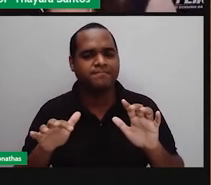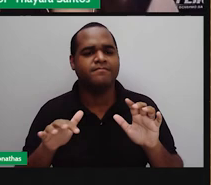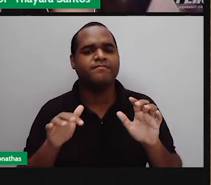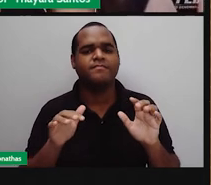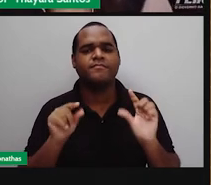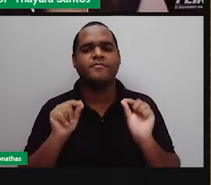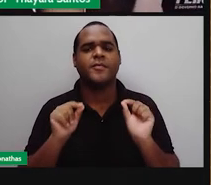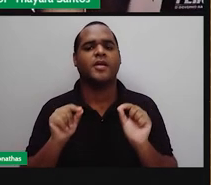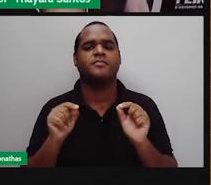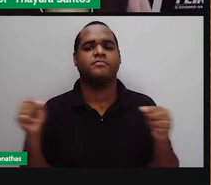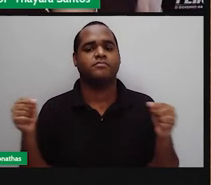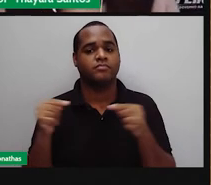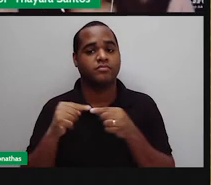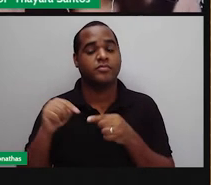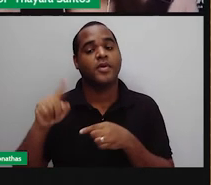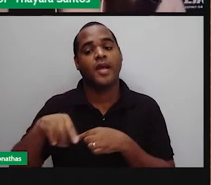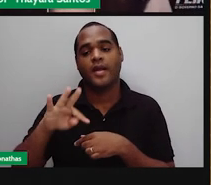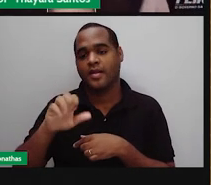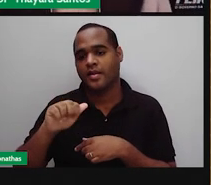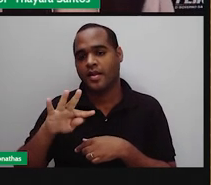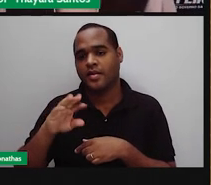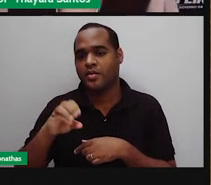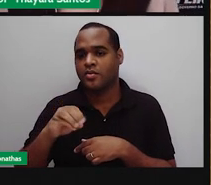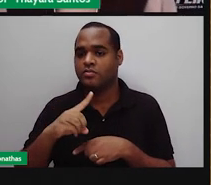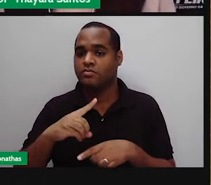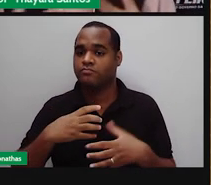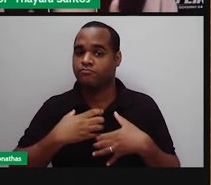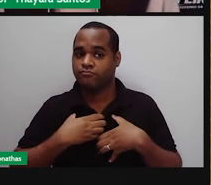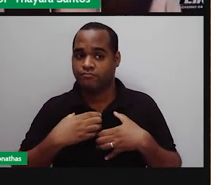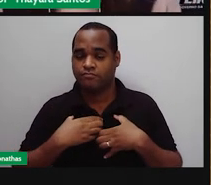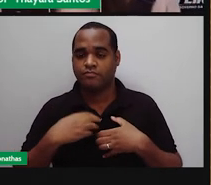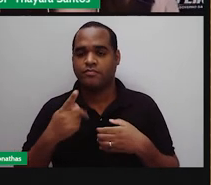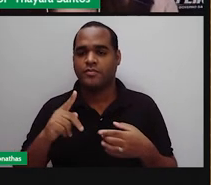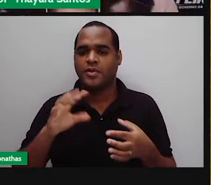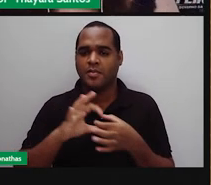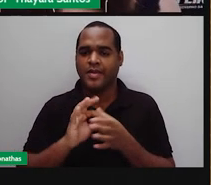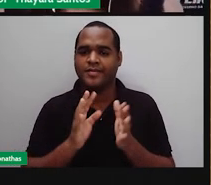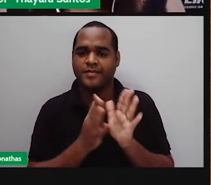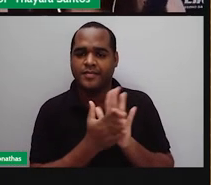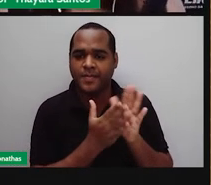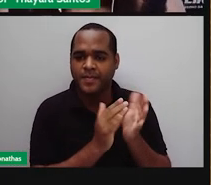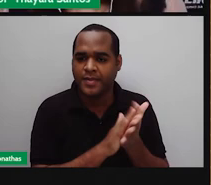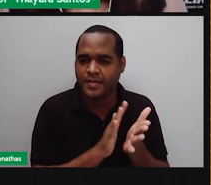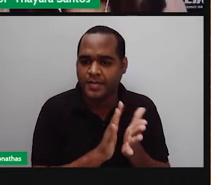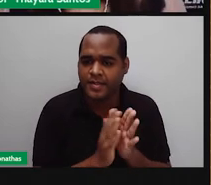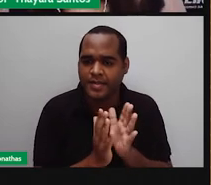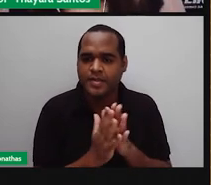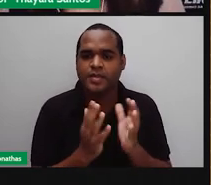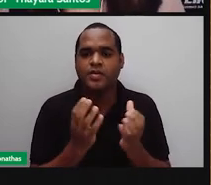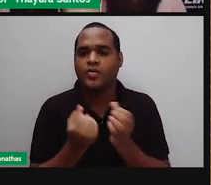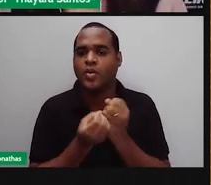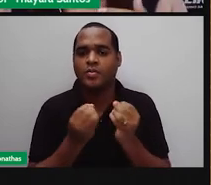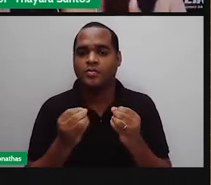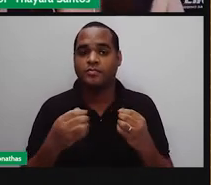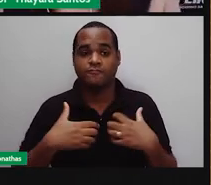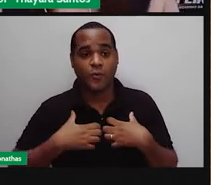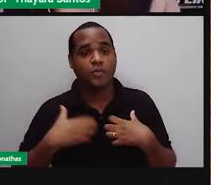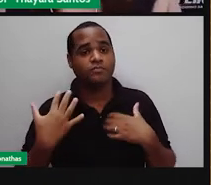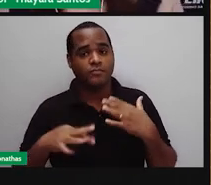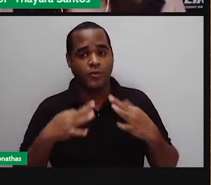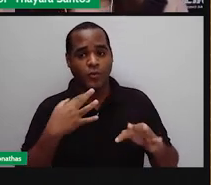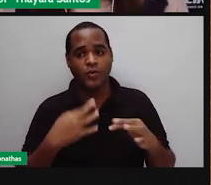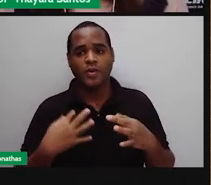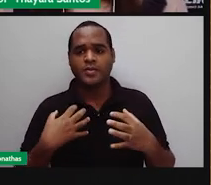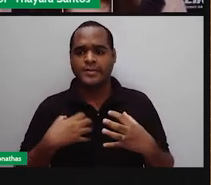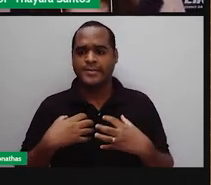O que é o tato? O tato, ele é o sentido que ele é responsável por captar estímulos táteis. E ele é capaz de sentir pressão,